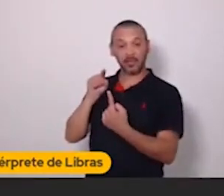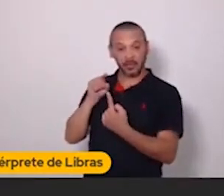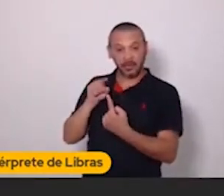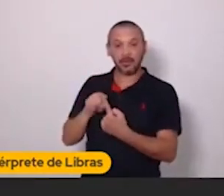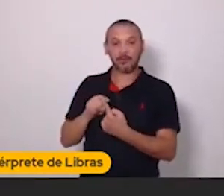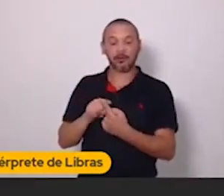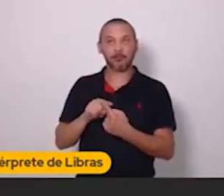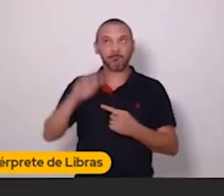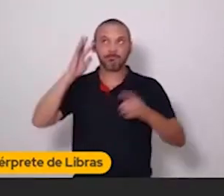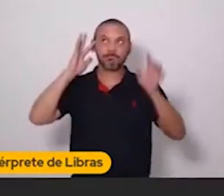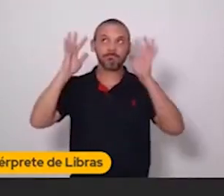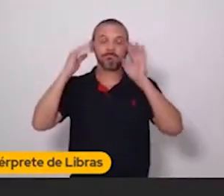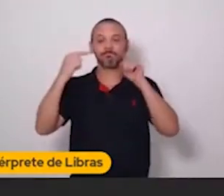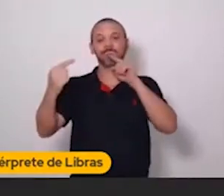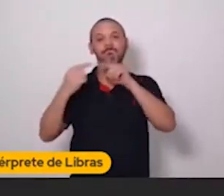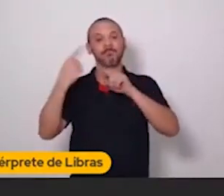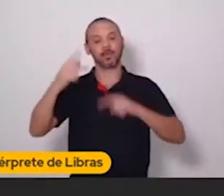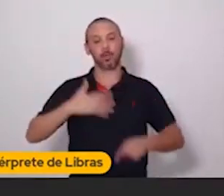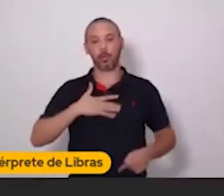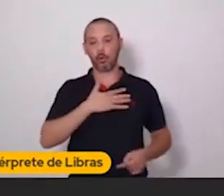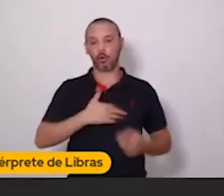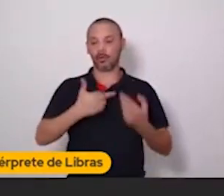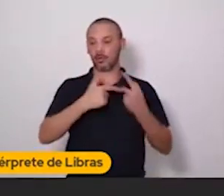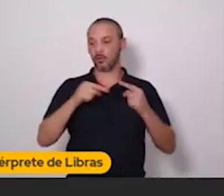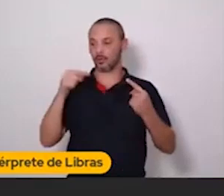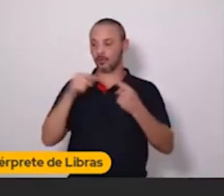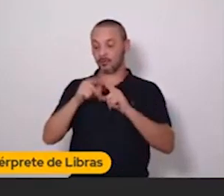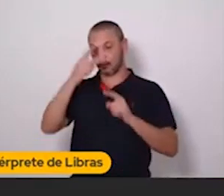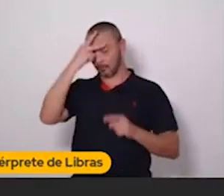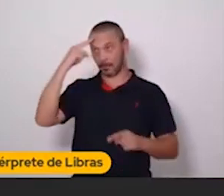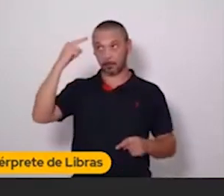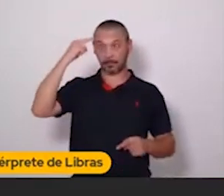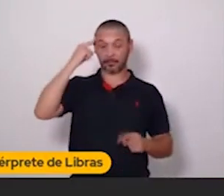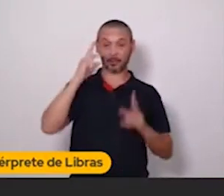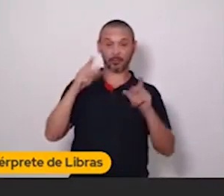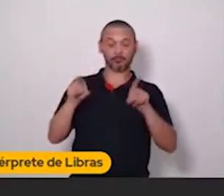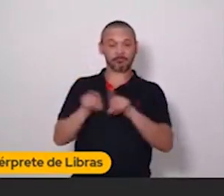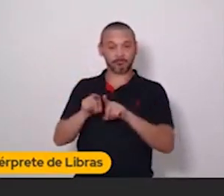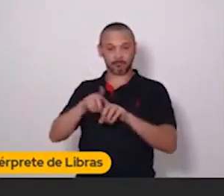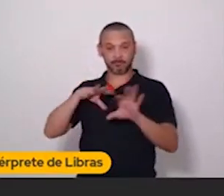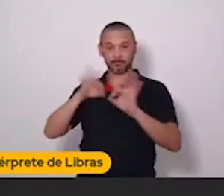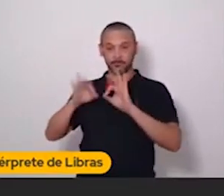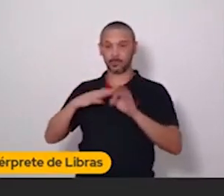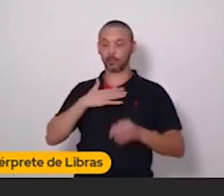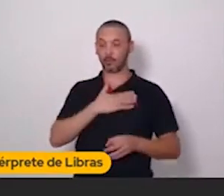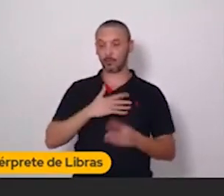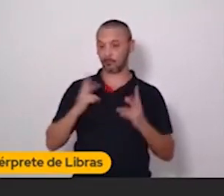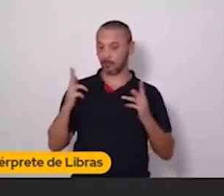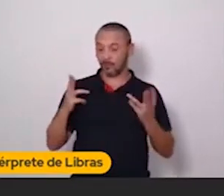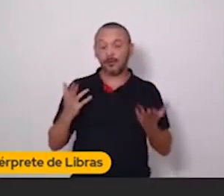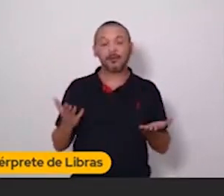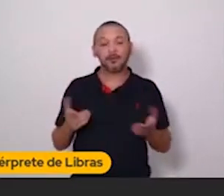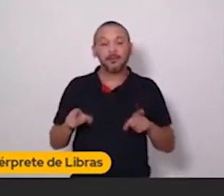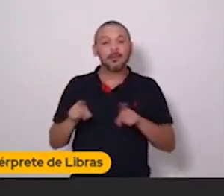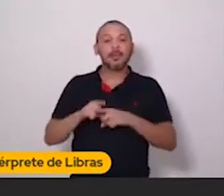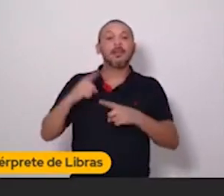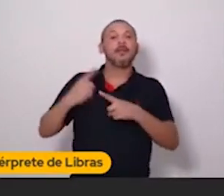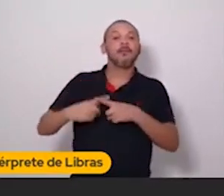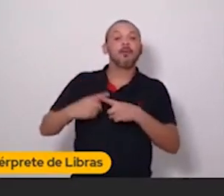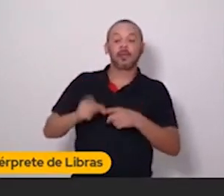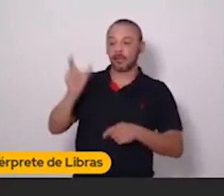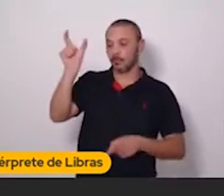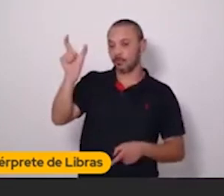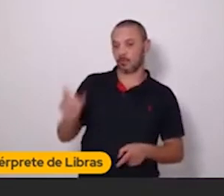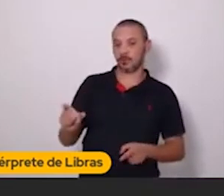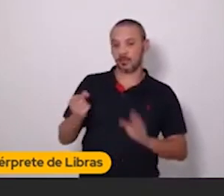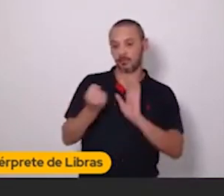cabeça. Que gostam das coisas que você pensou que elas deveriam gostar. Entendeu? Tudo isso porque é a personalidade da